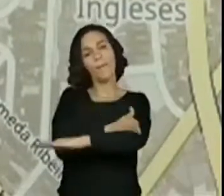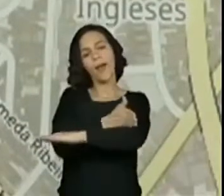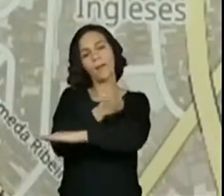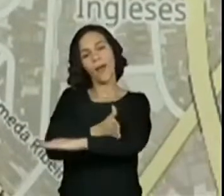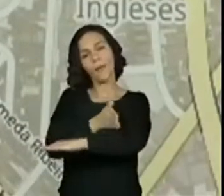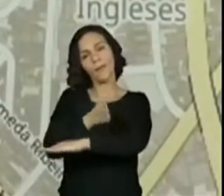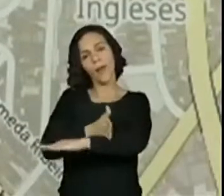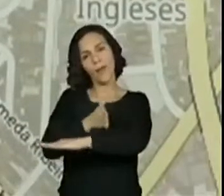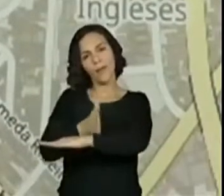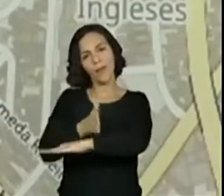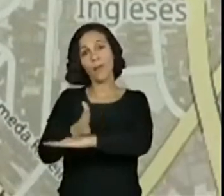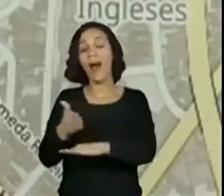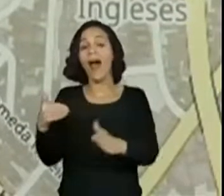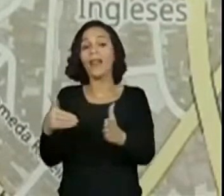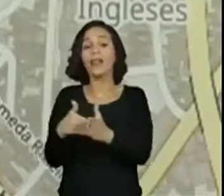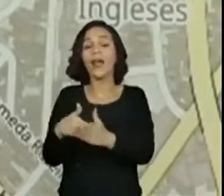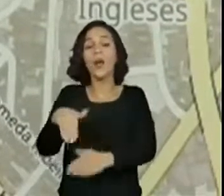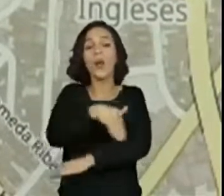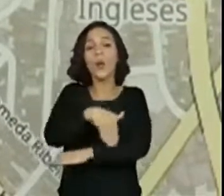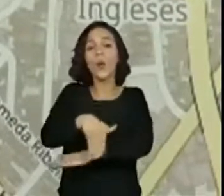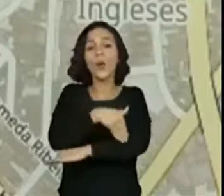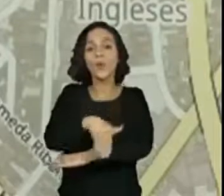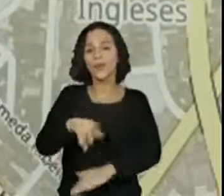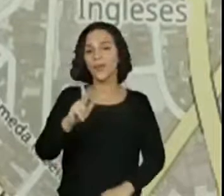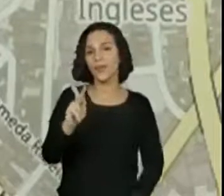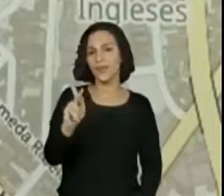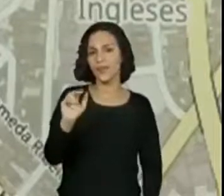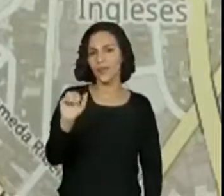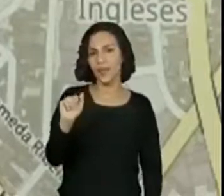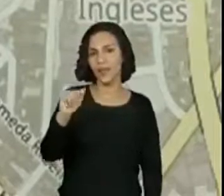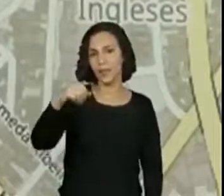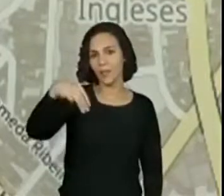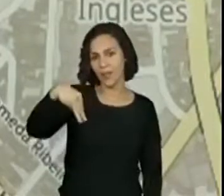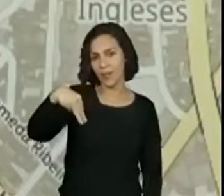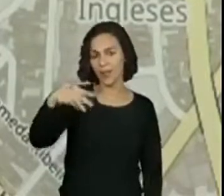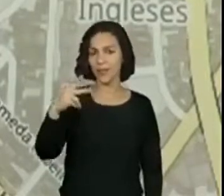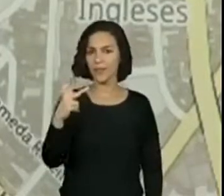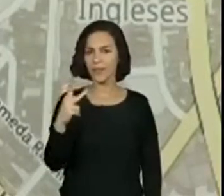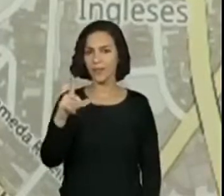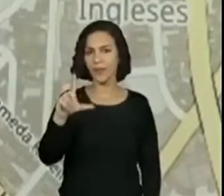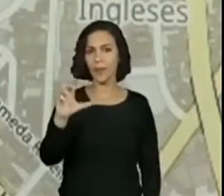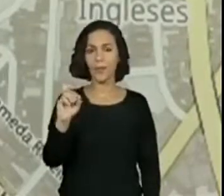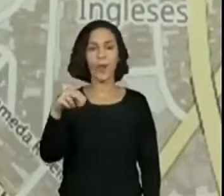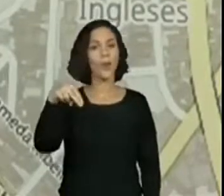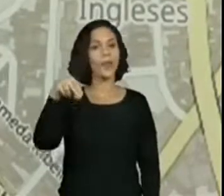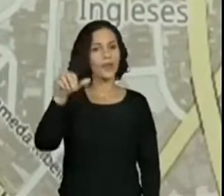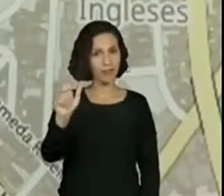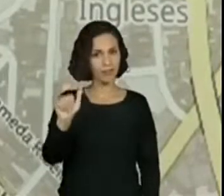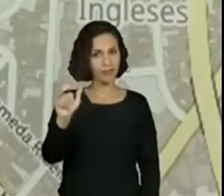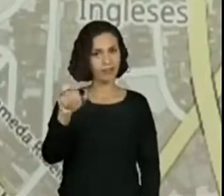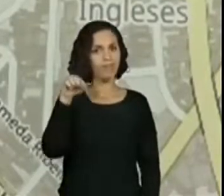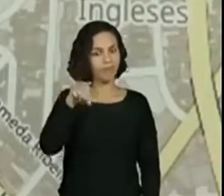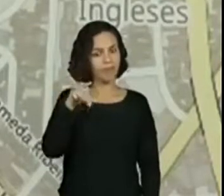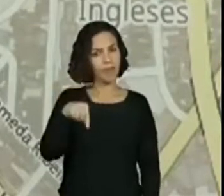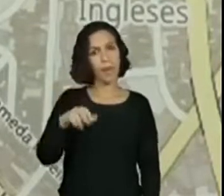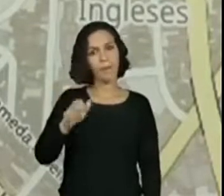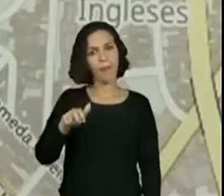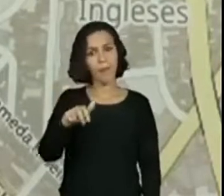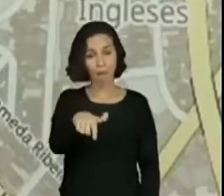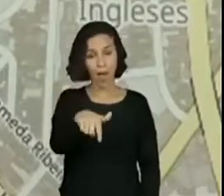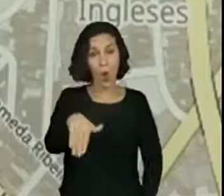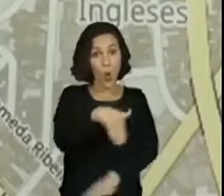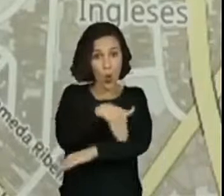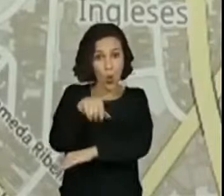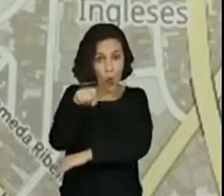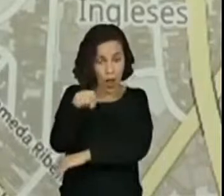até a rua Pamplona. É, foi isso que a Miriam colocou lá, Oito. Isso. Oito quarteirões até a